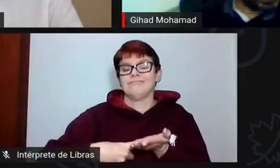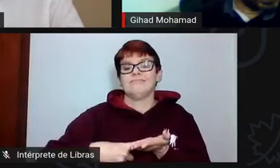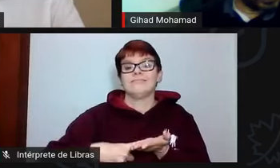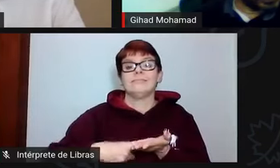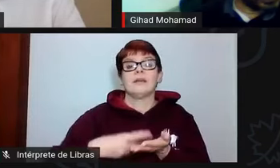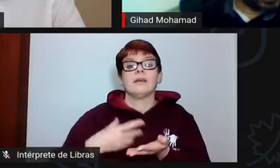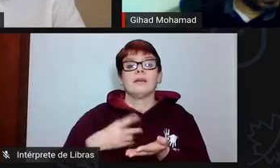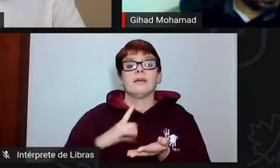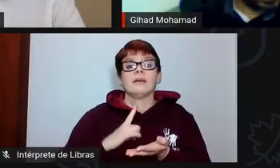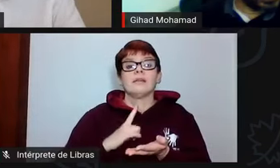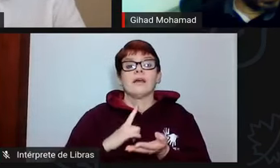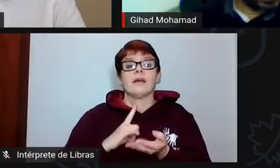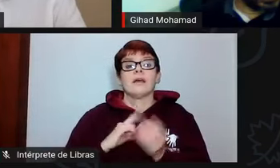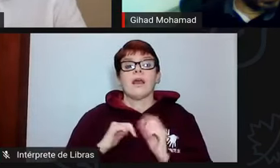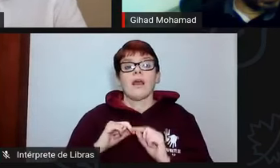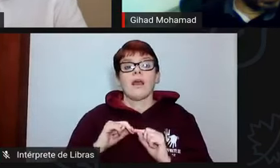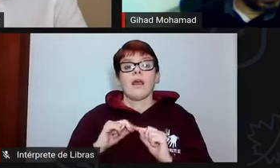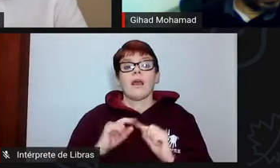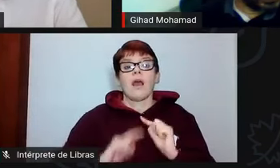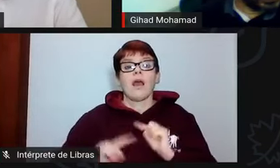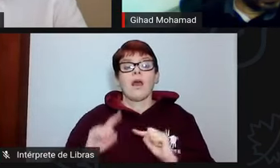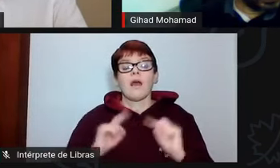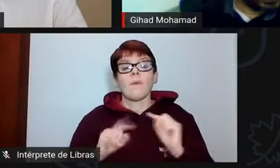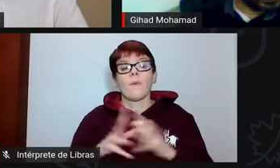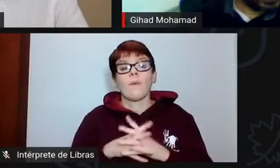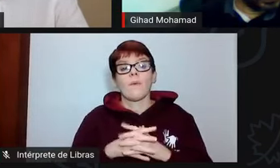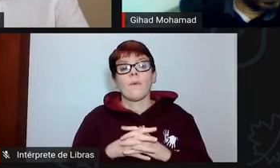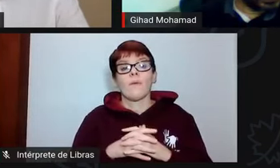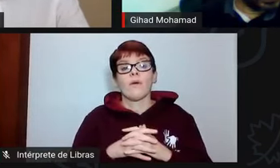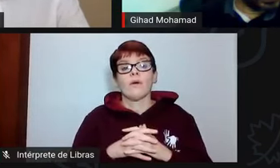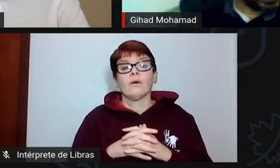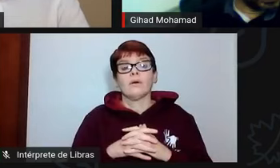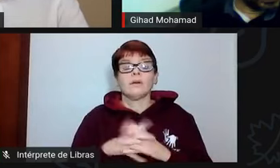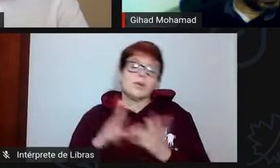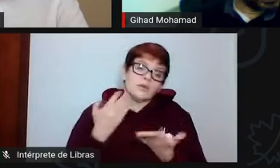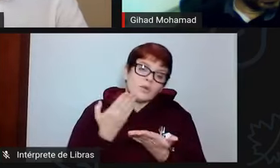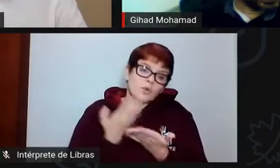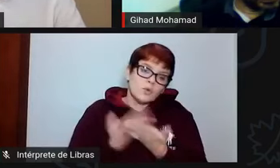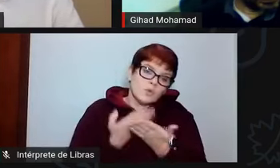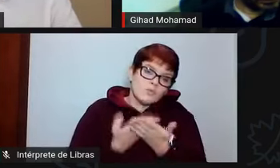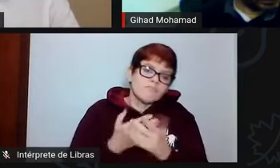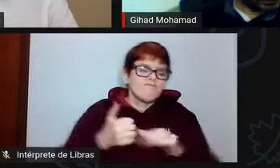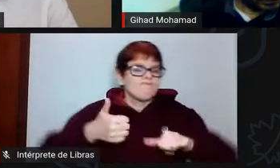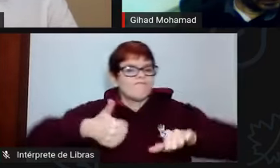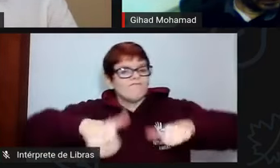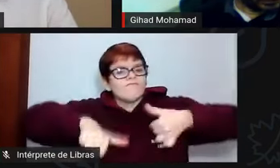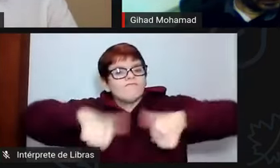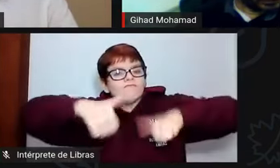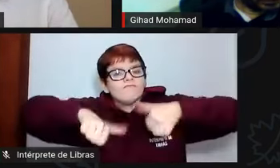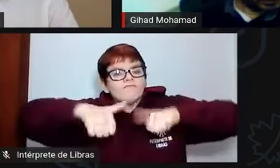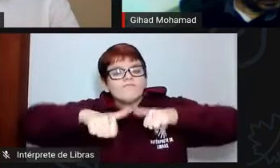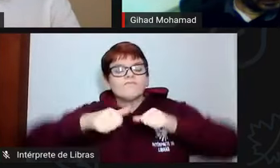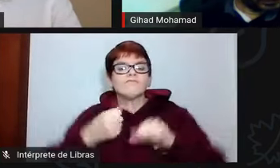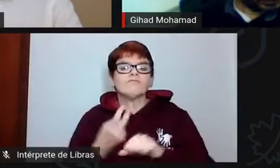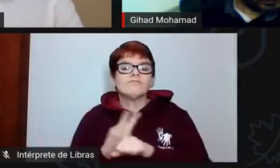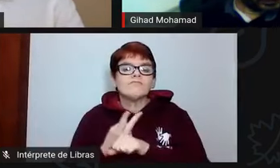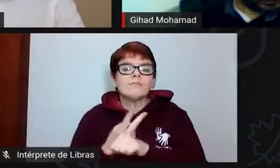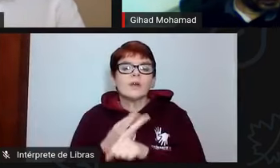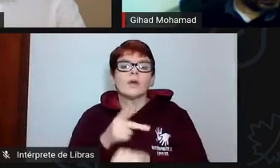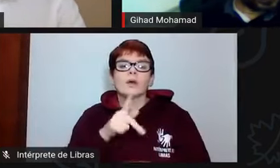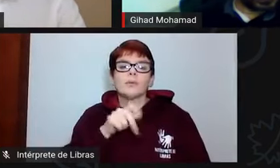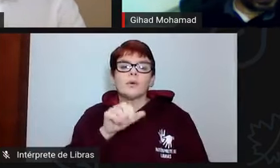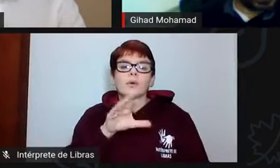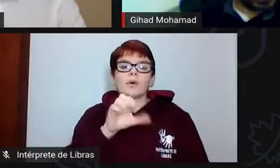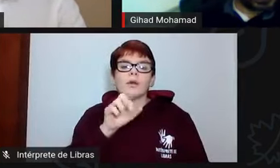E há um estudo, uma análise da Procuradoria da Fazenda Nacional